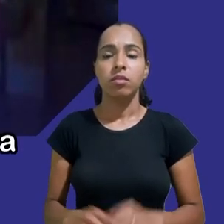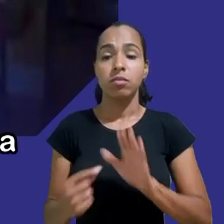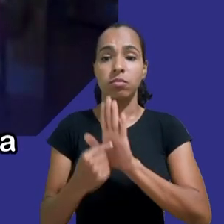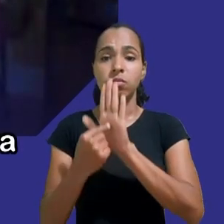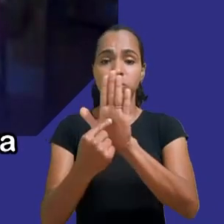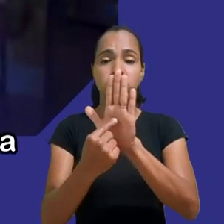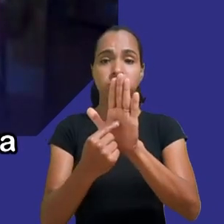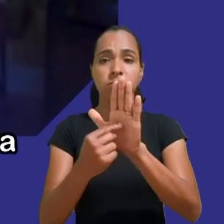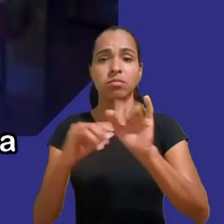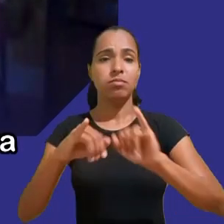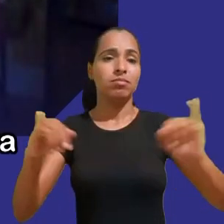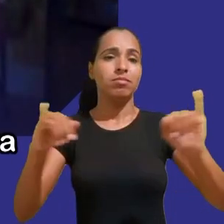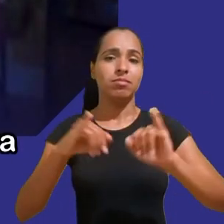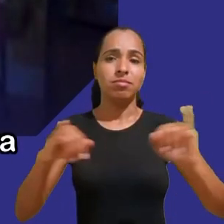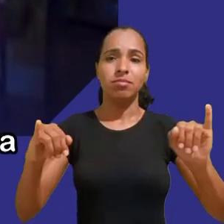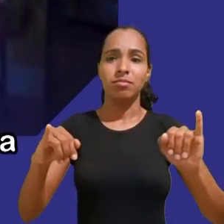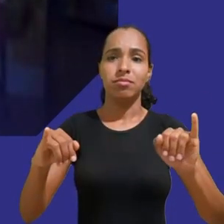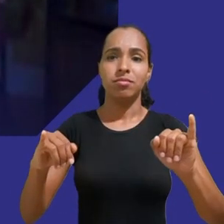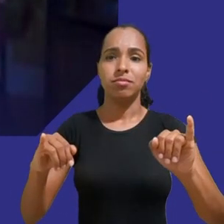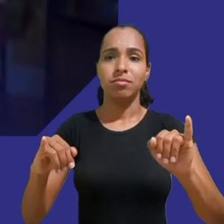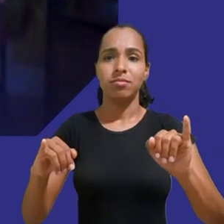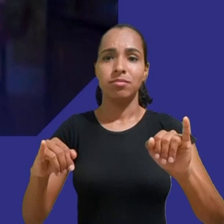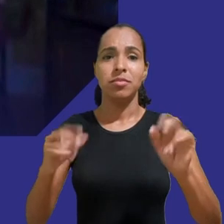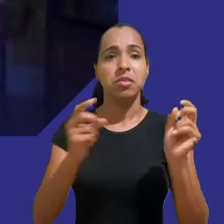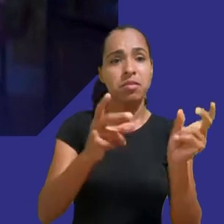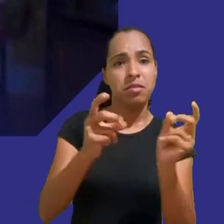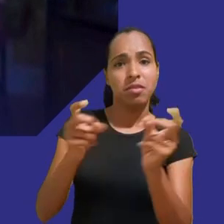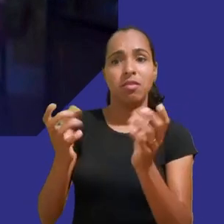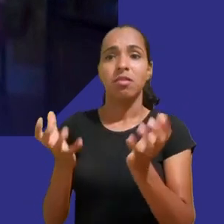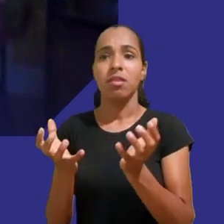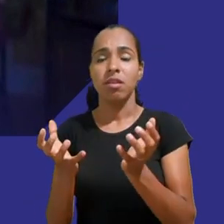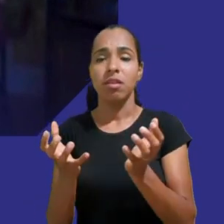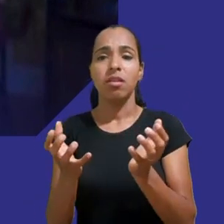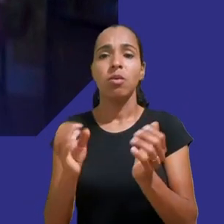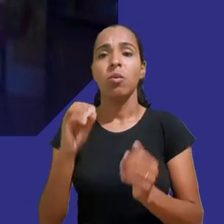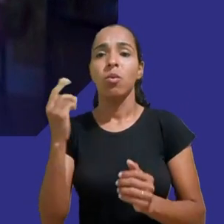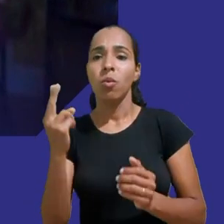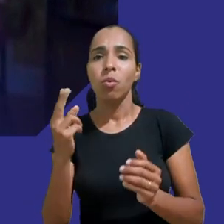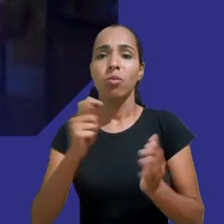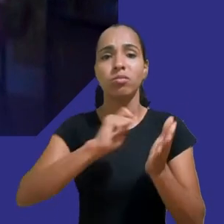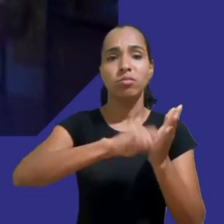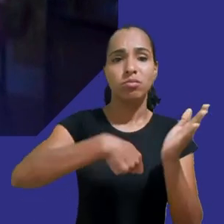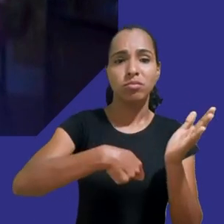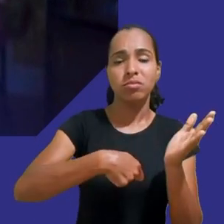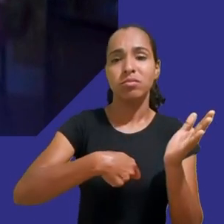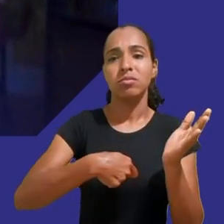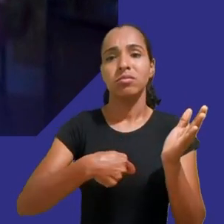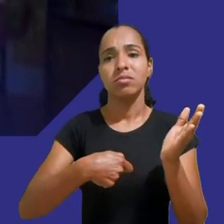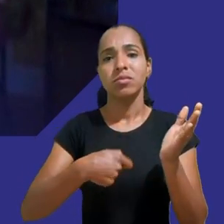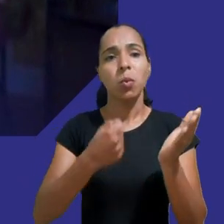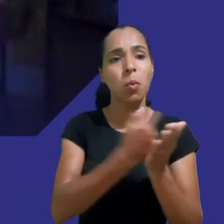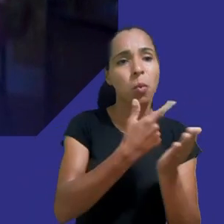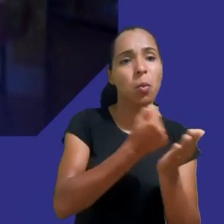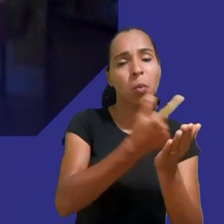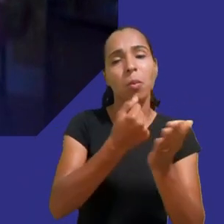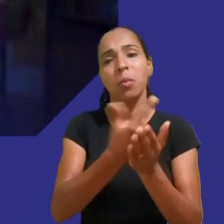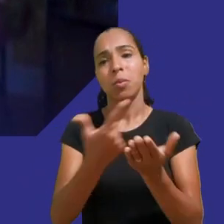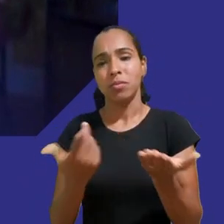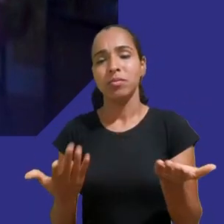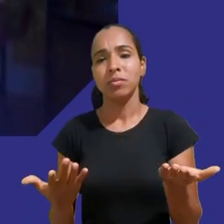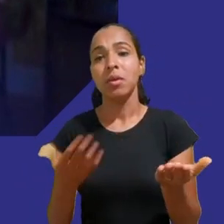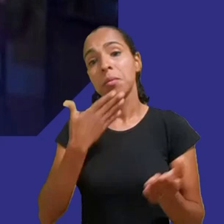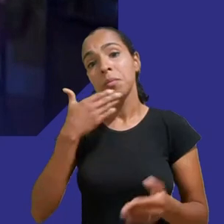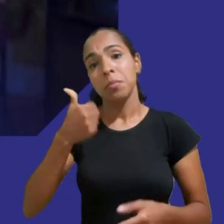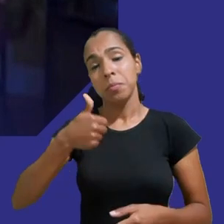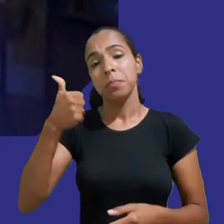opções como modelos de assinatura para quem tem condições são melhores que modelos baseados em publicidade mesmo a publicidade